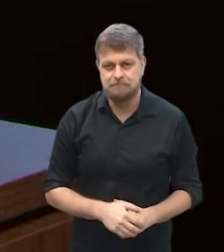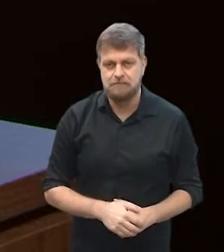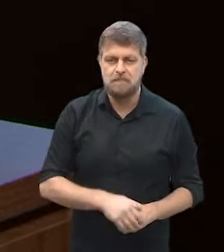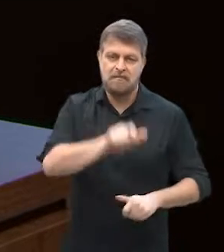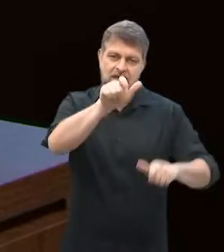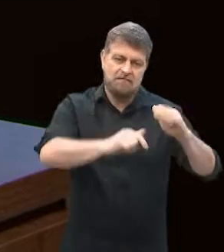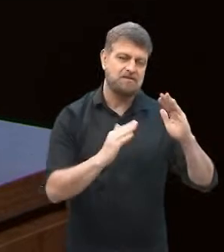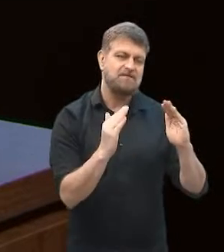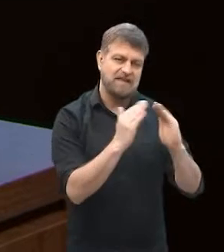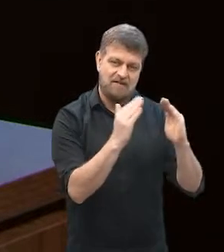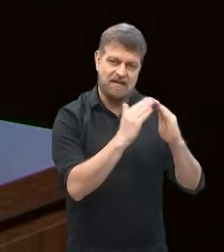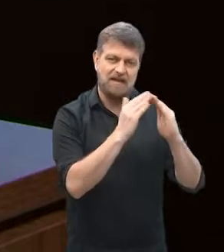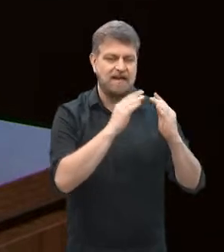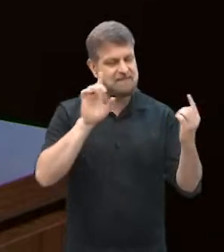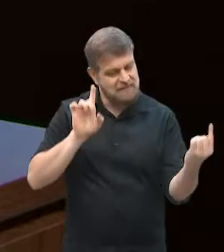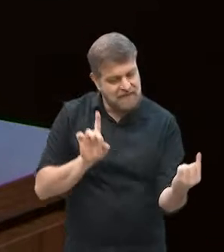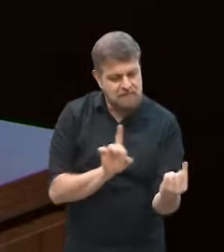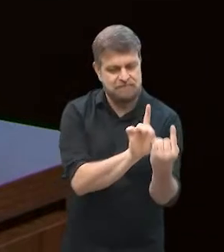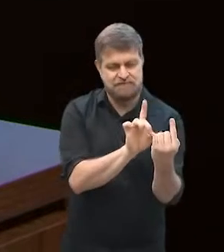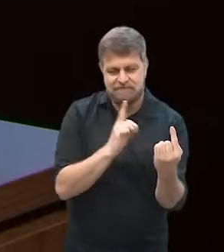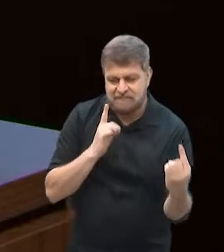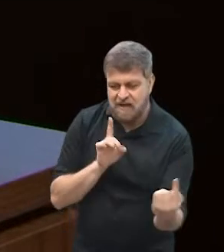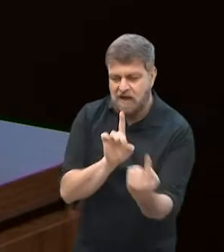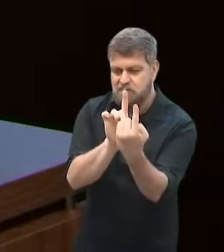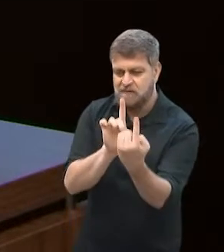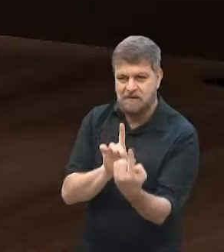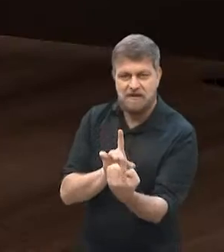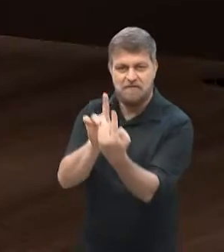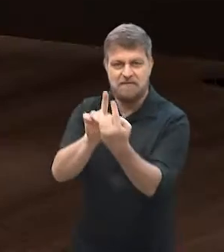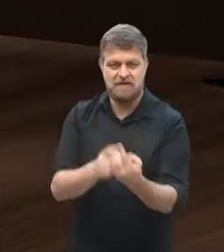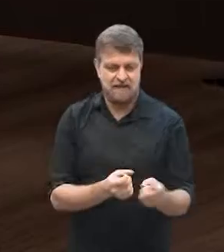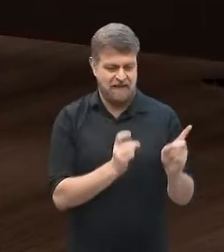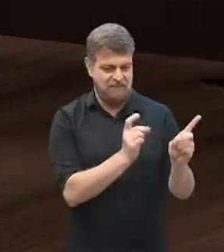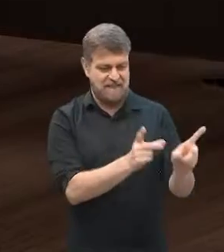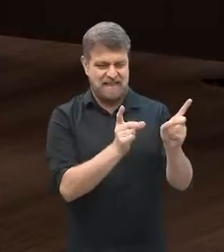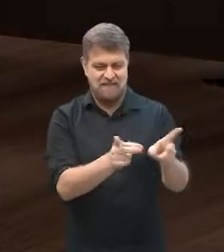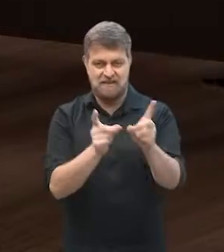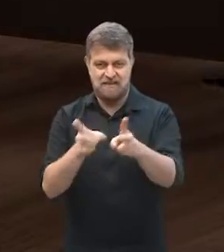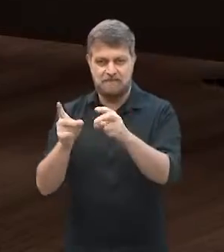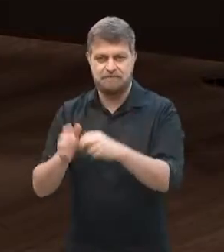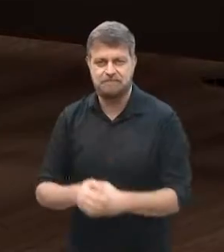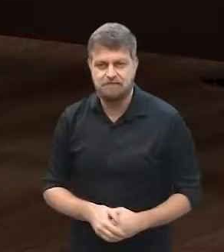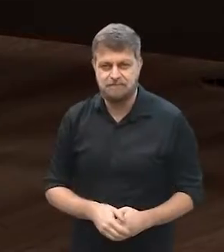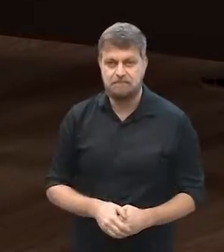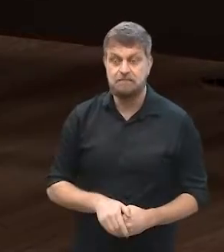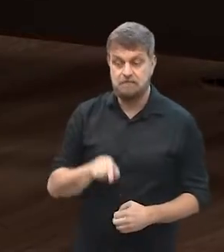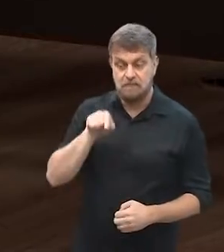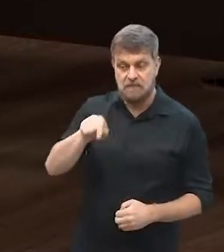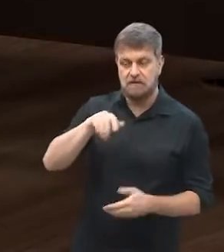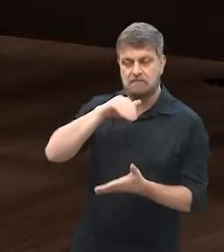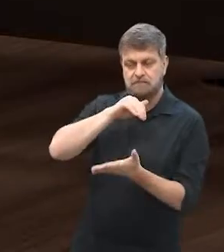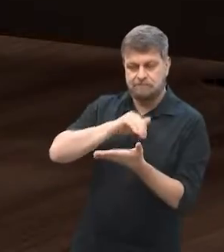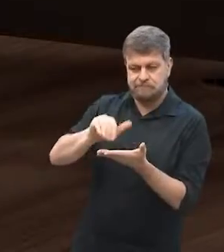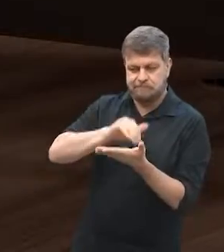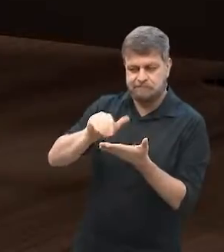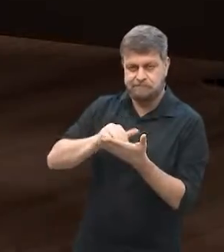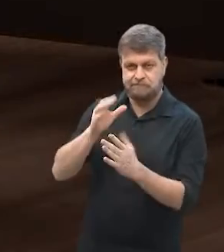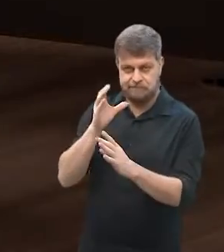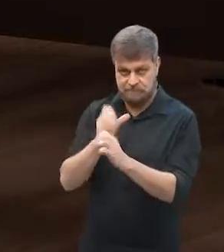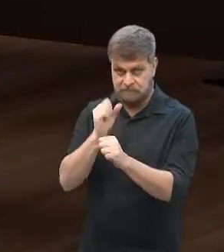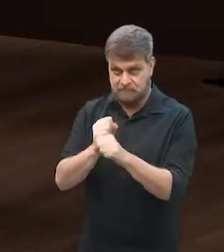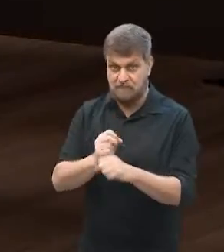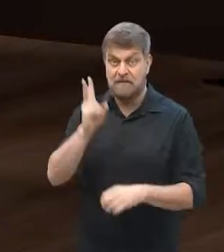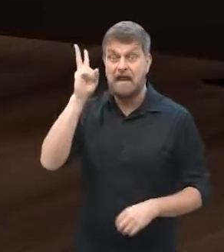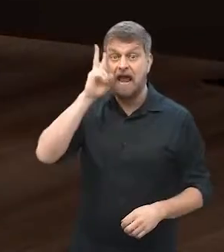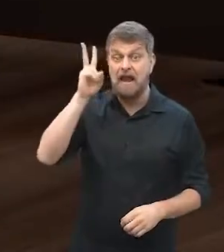hora que o pessoal tá em casa mesmo pra receber, né? Mas e aí, você chegou no escritório, até é importante